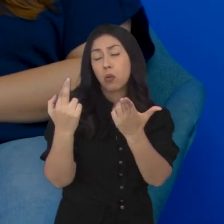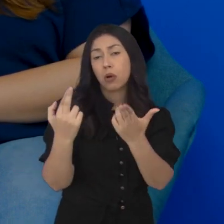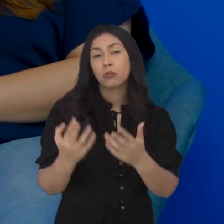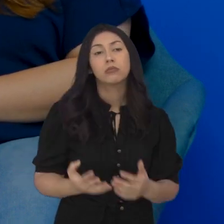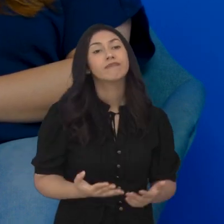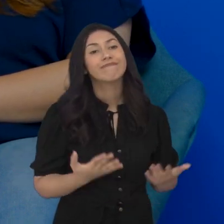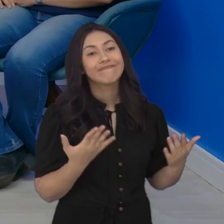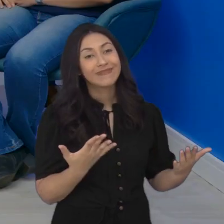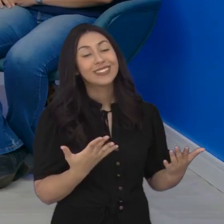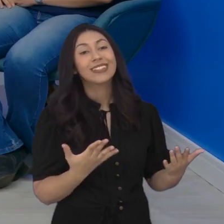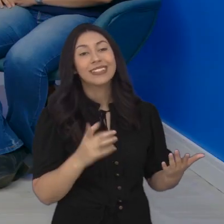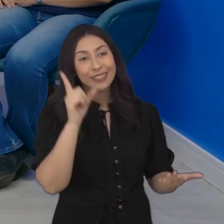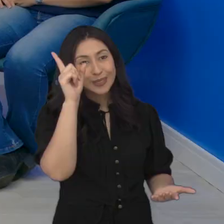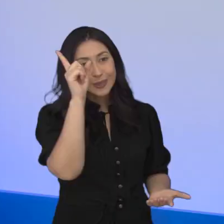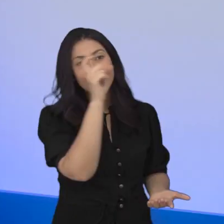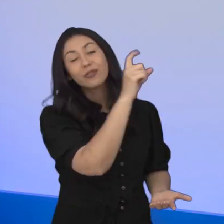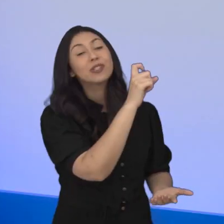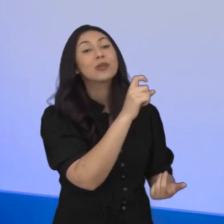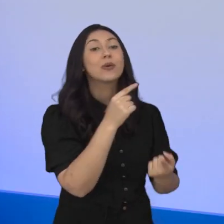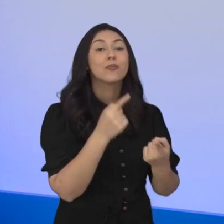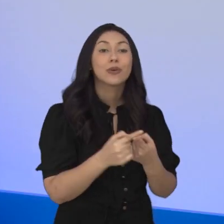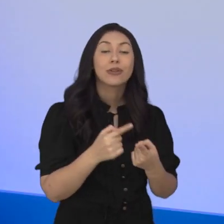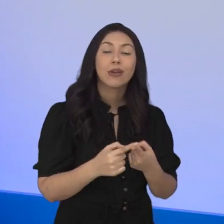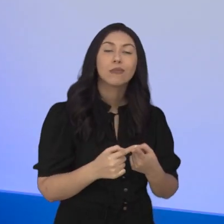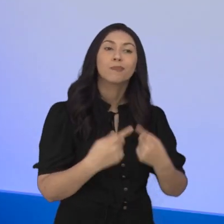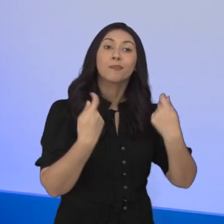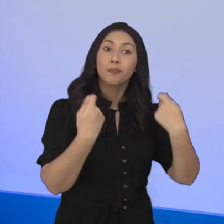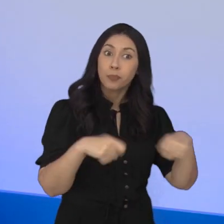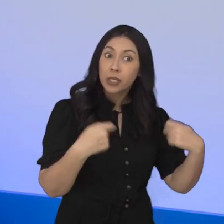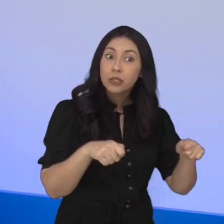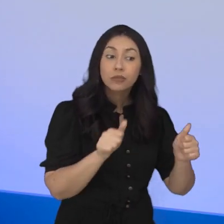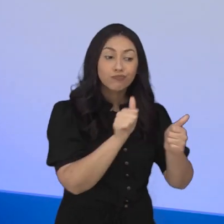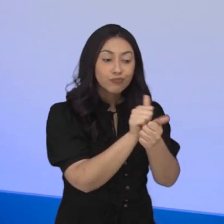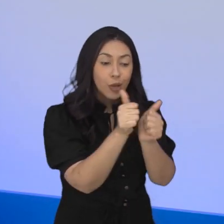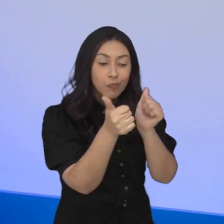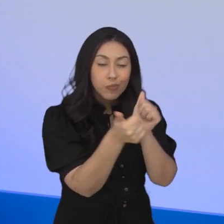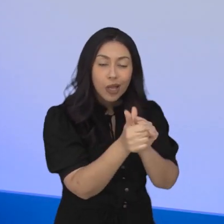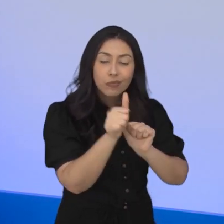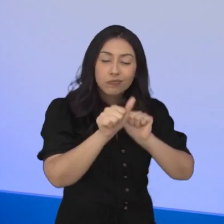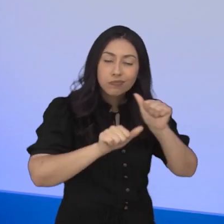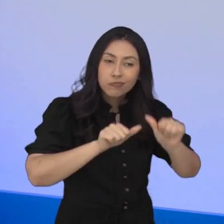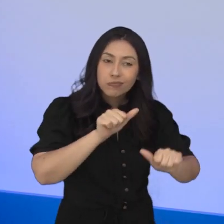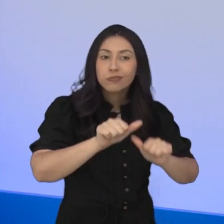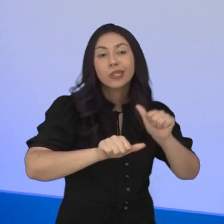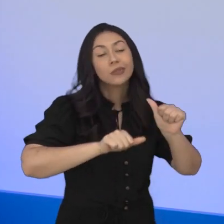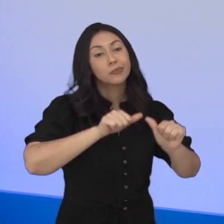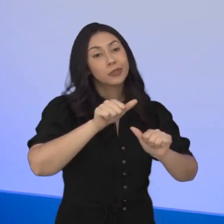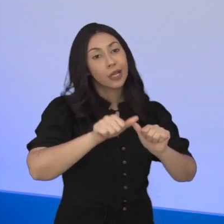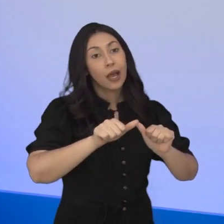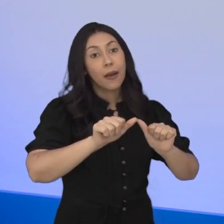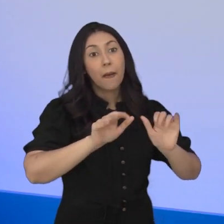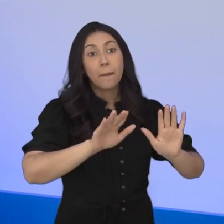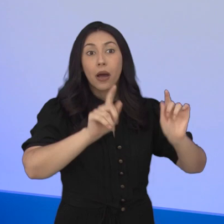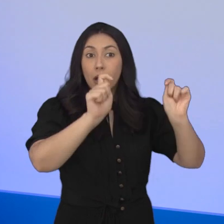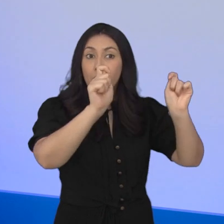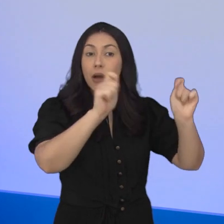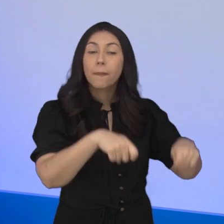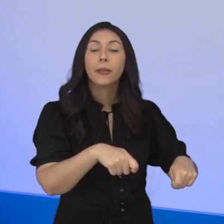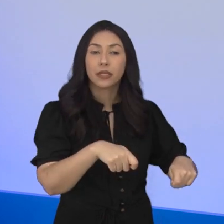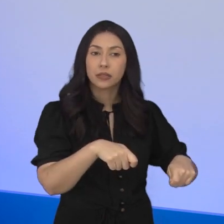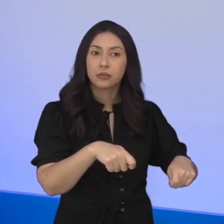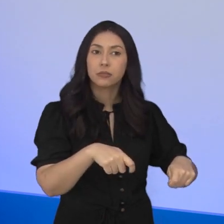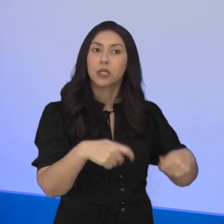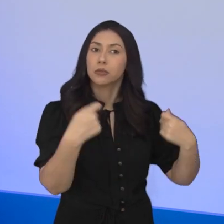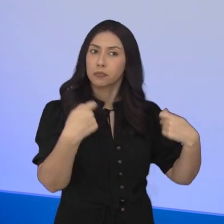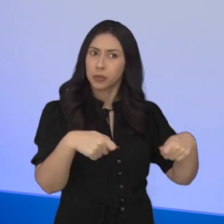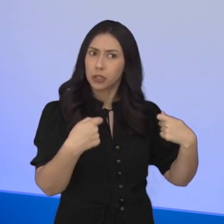dos processos? Esse é um desafio de sempre trazer modernidade e eficiência para os trabalhos da administração pública. Significa